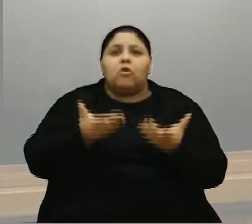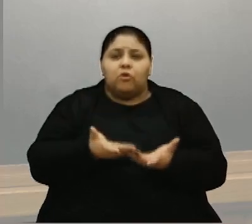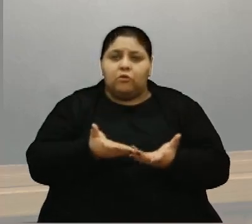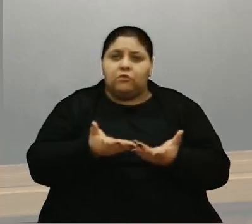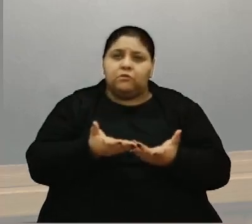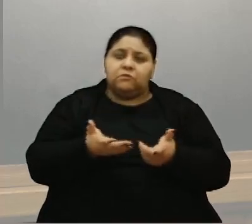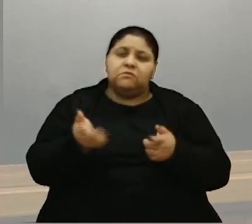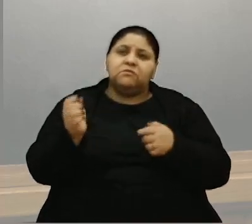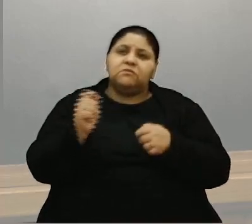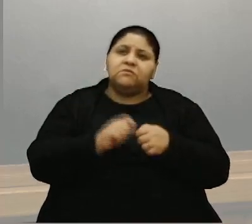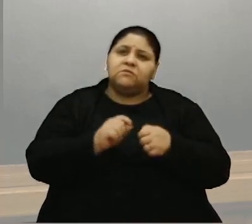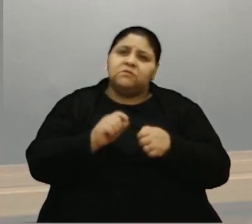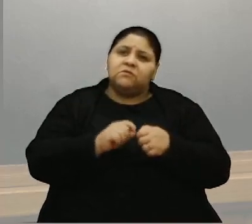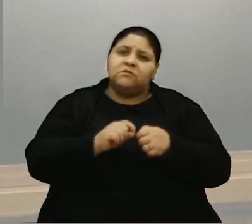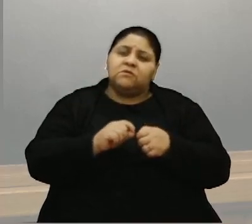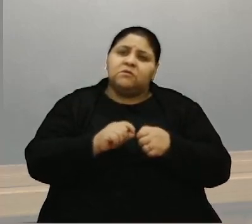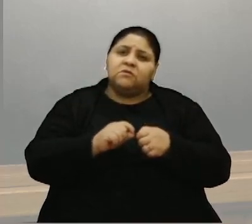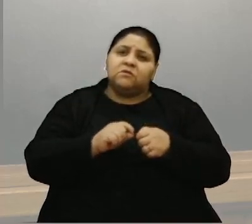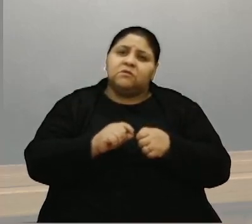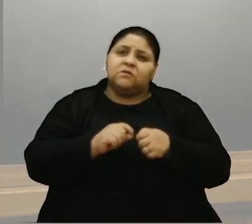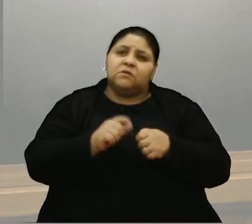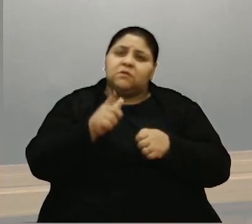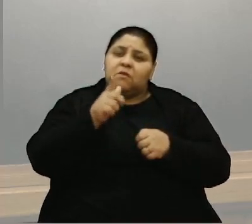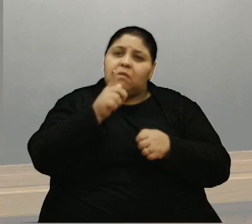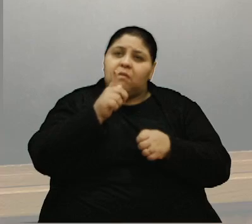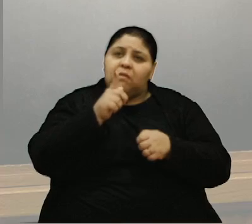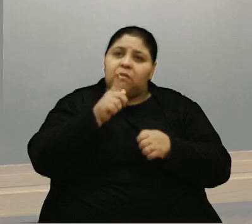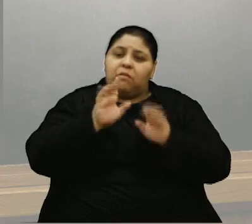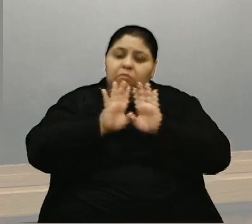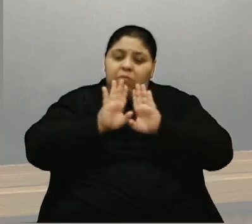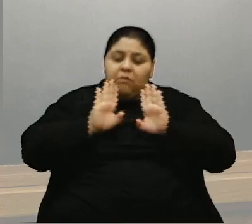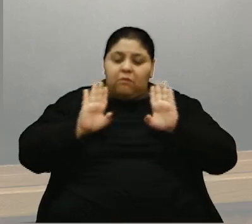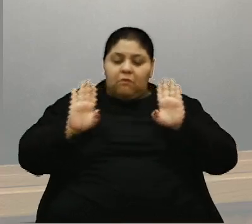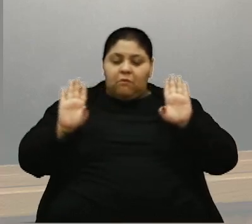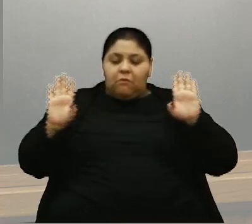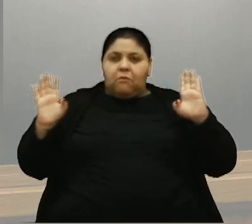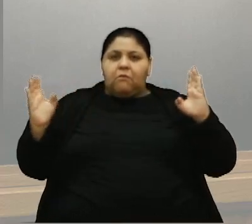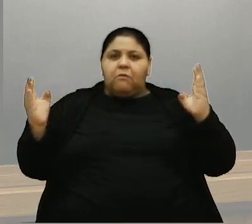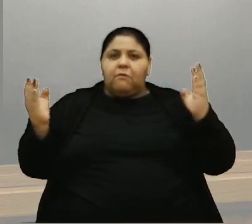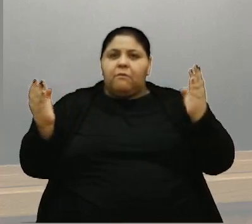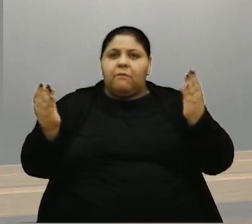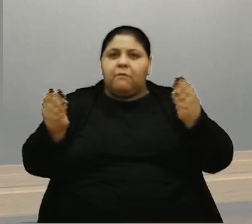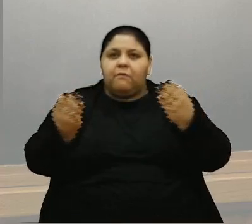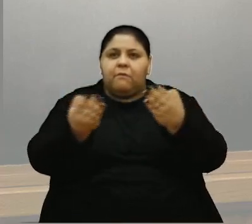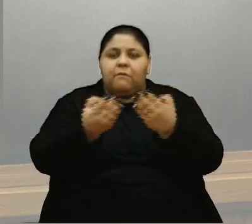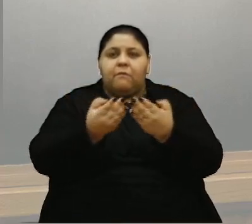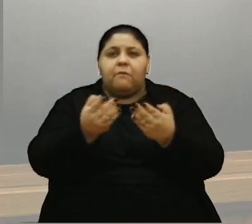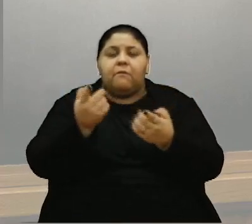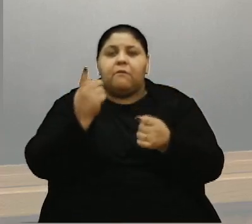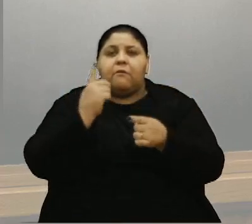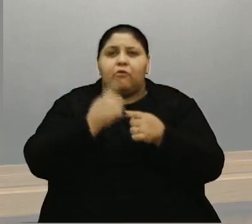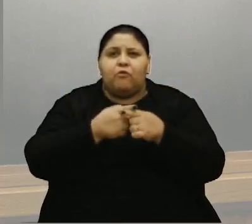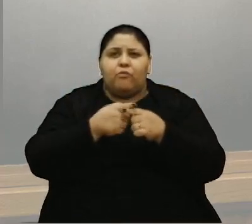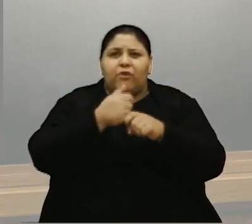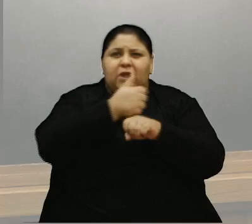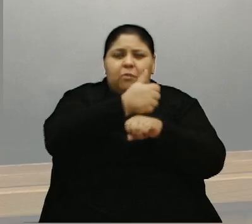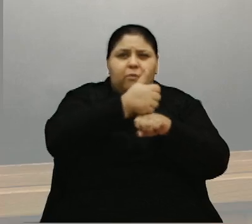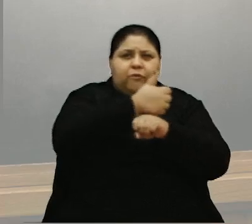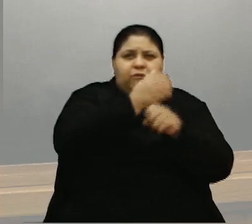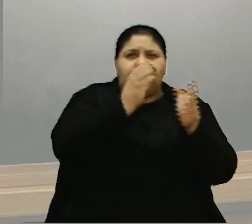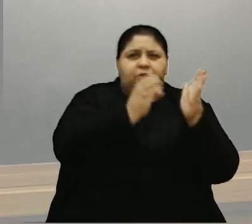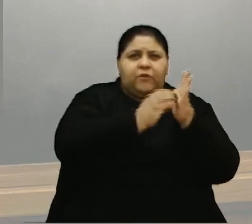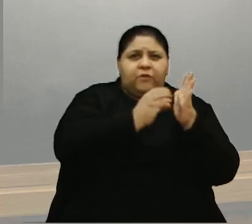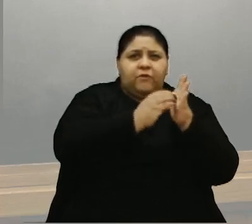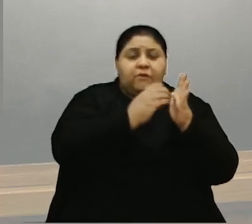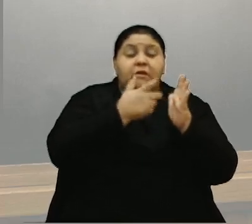para conter aquelas encostas. Porque isso, teve uma bióloga servidora que falou